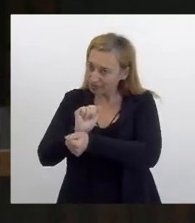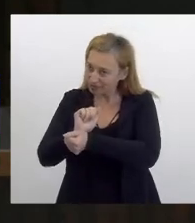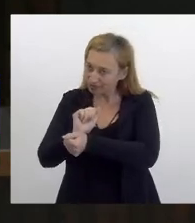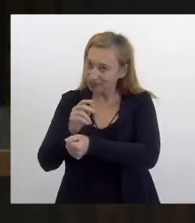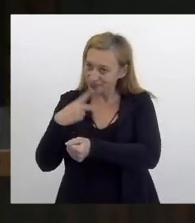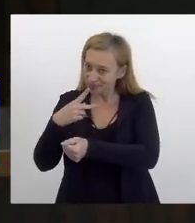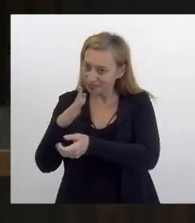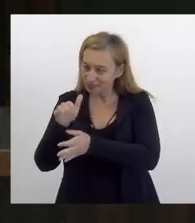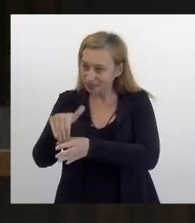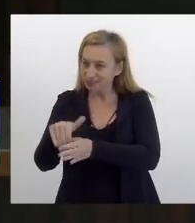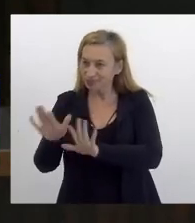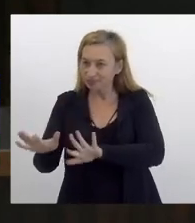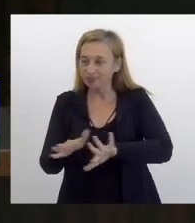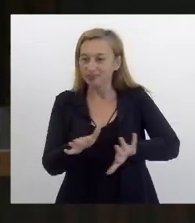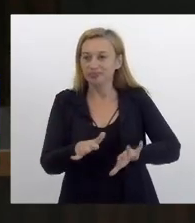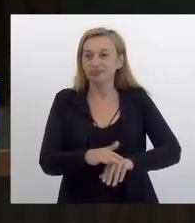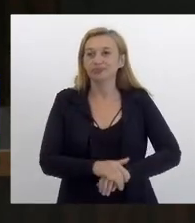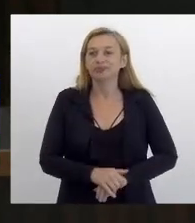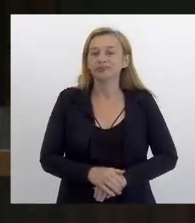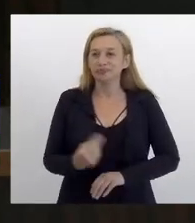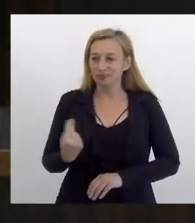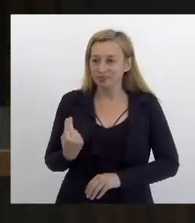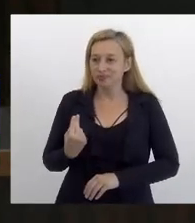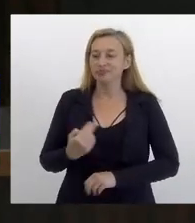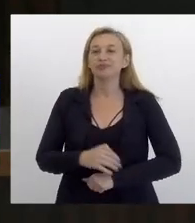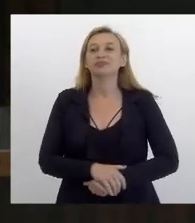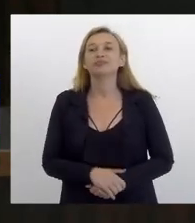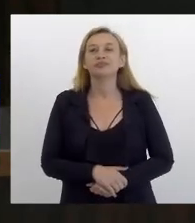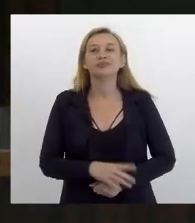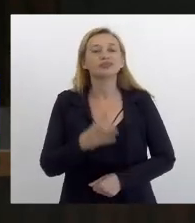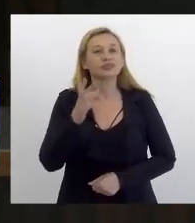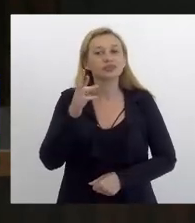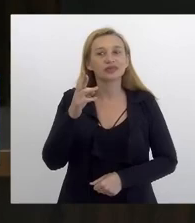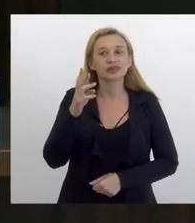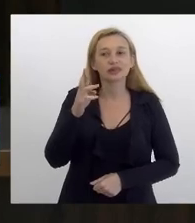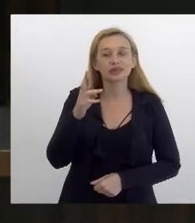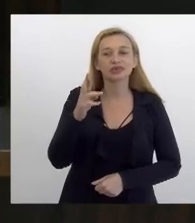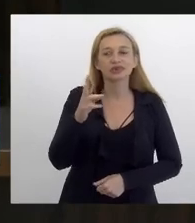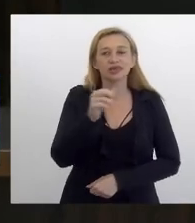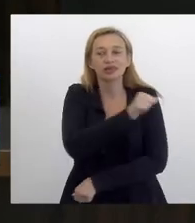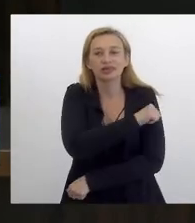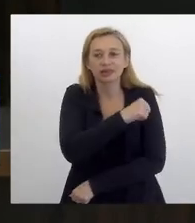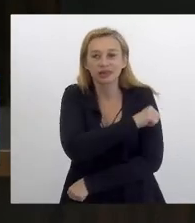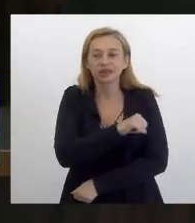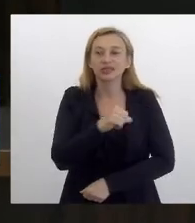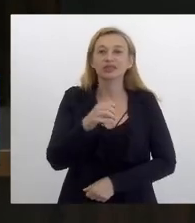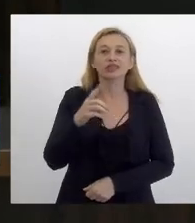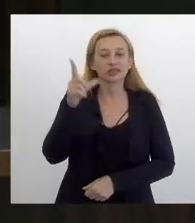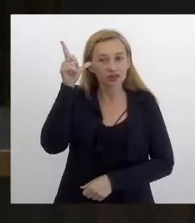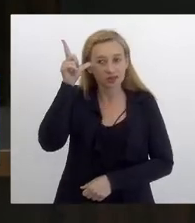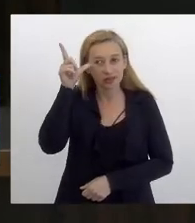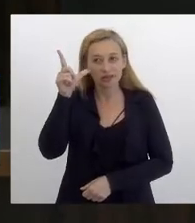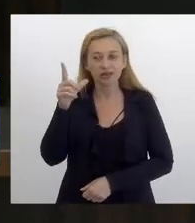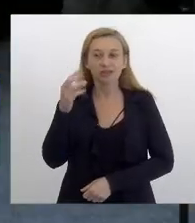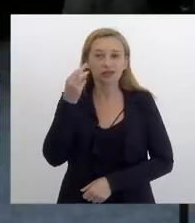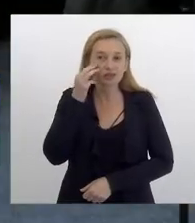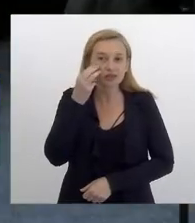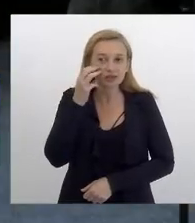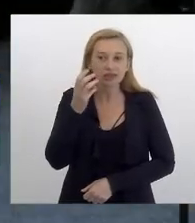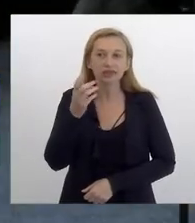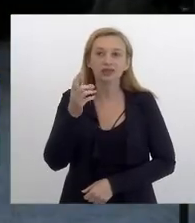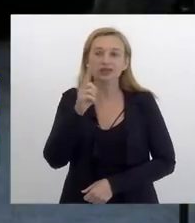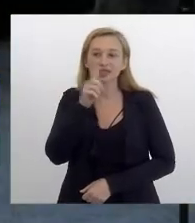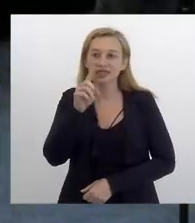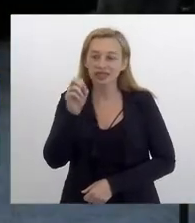para o Com a autoria. Com a autoria. Deputada Rejane, enfermeira Rejane, deputada Lucinha, deputado Valdeck, deputada